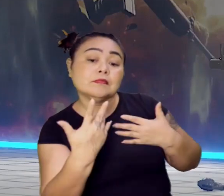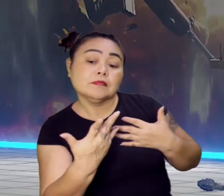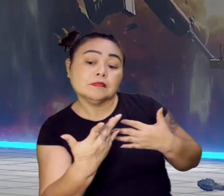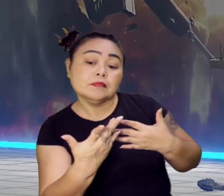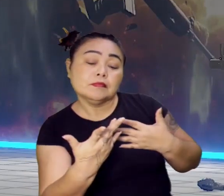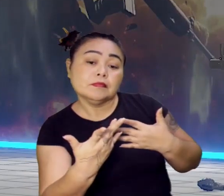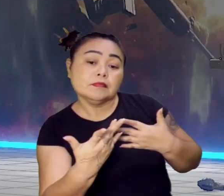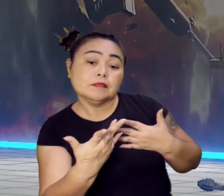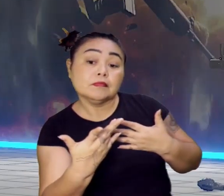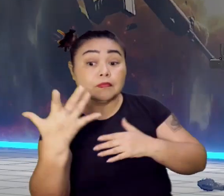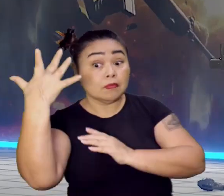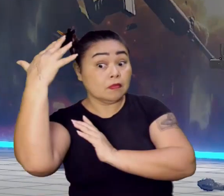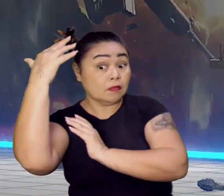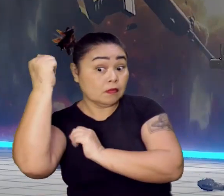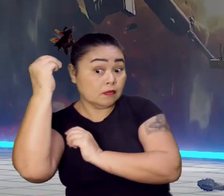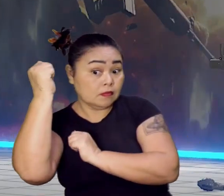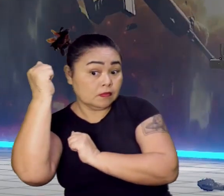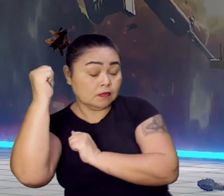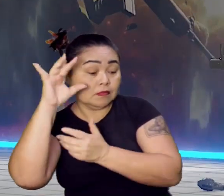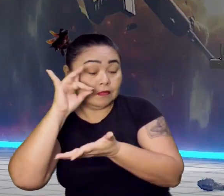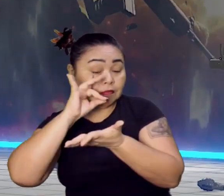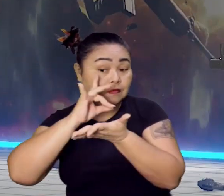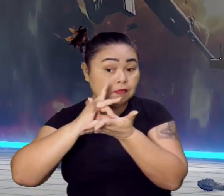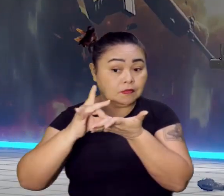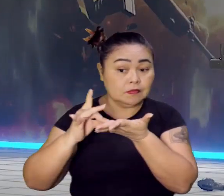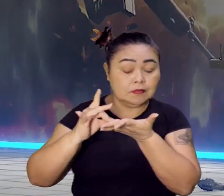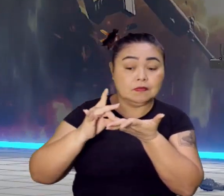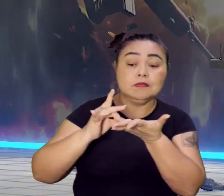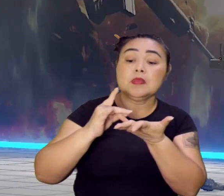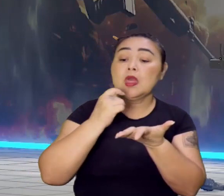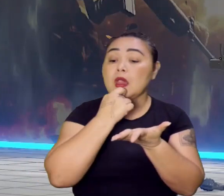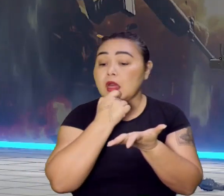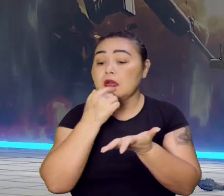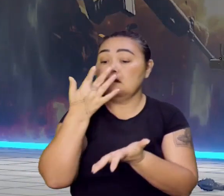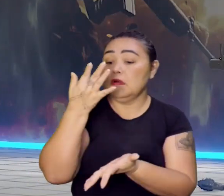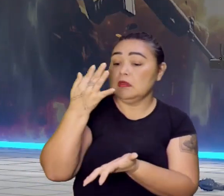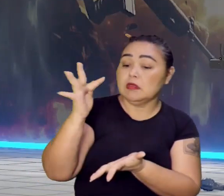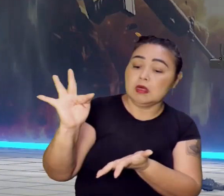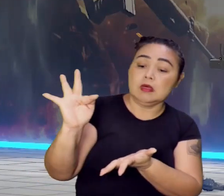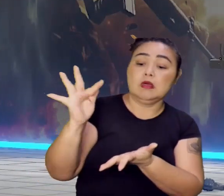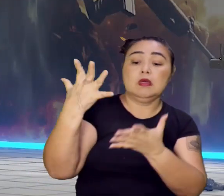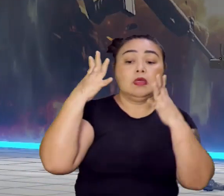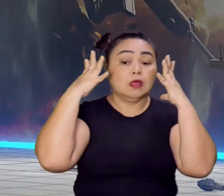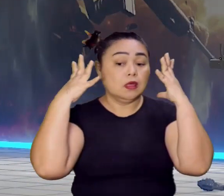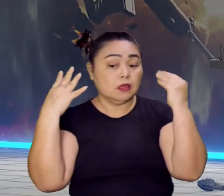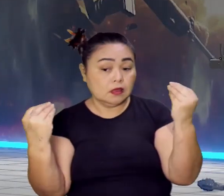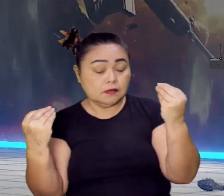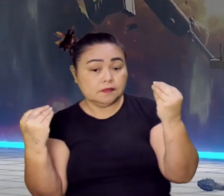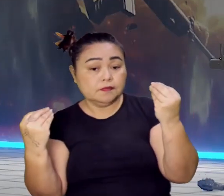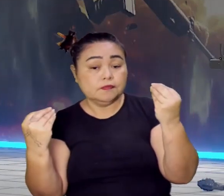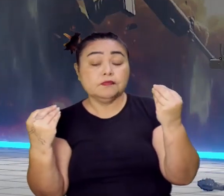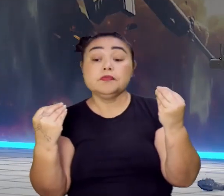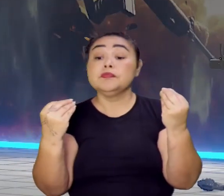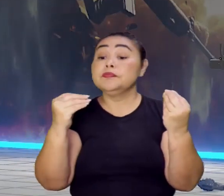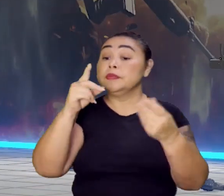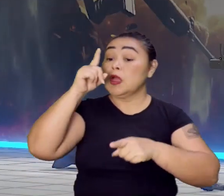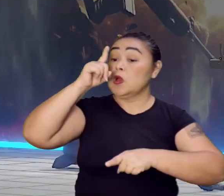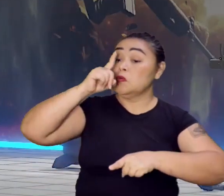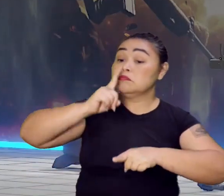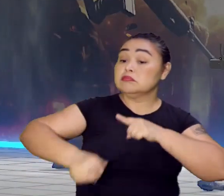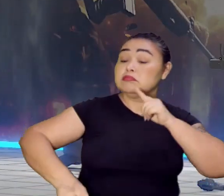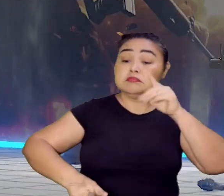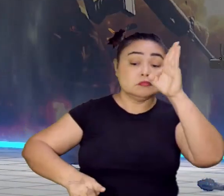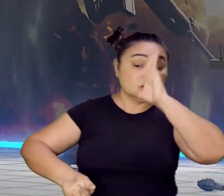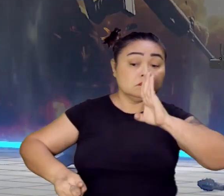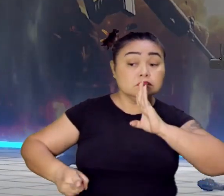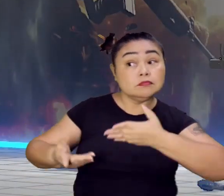Os espanhóis, por serem inimigos de ingleses, franceses e holandeses, vão proibir que o Brasil fizesse